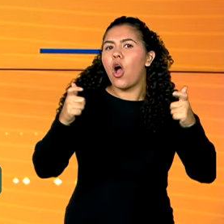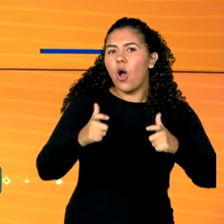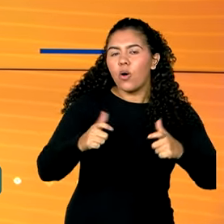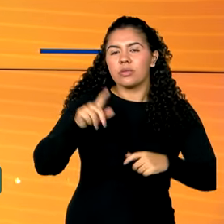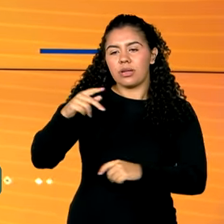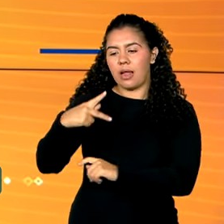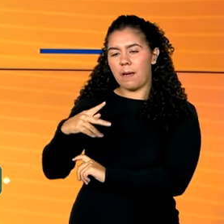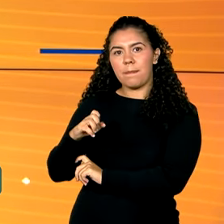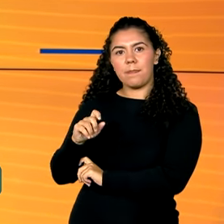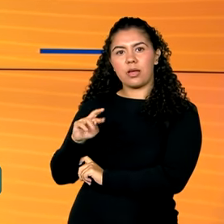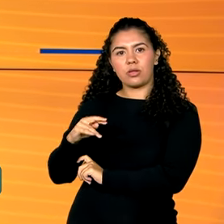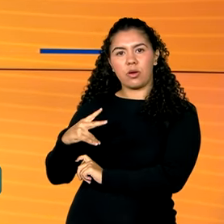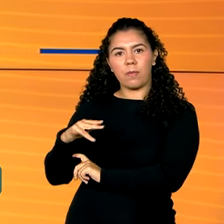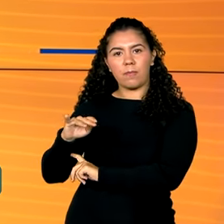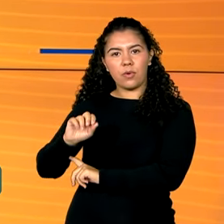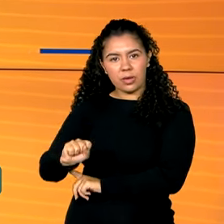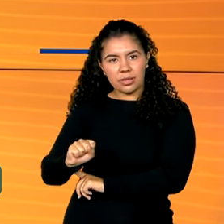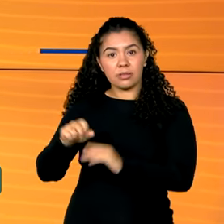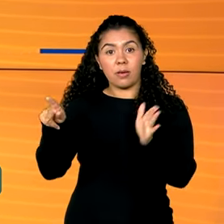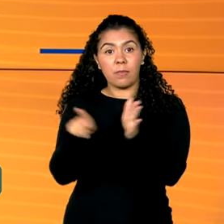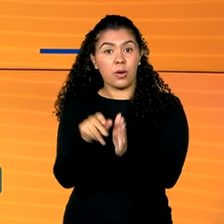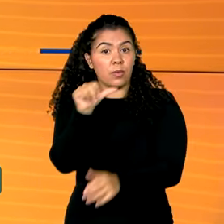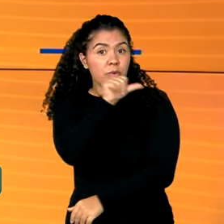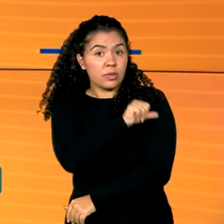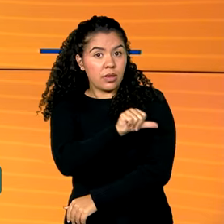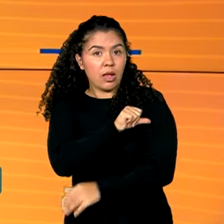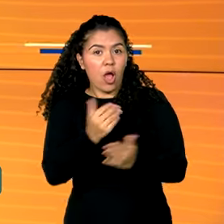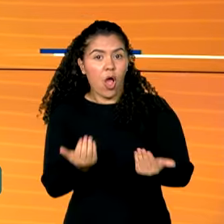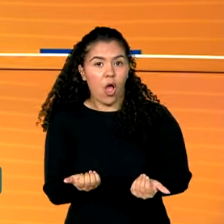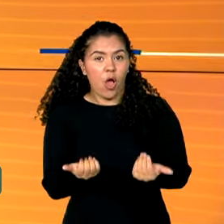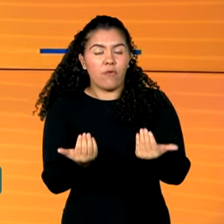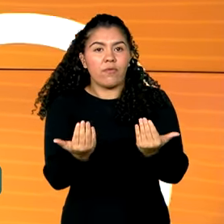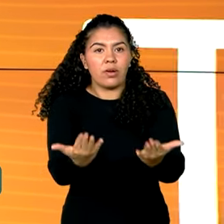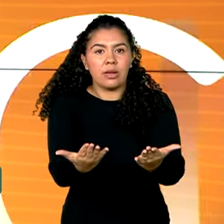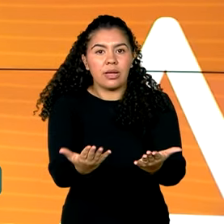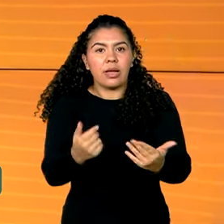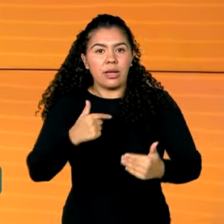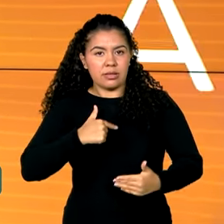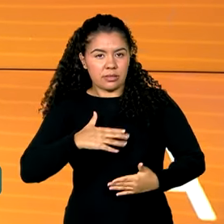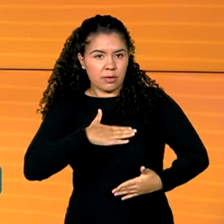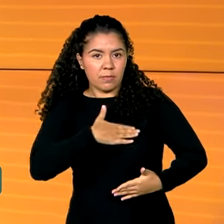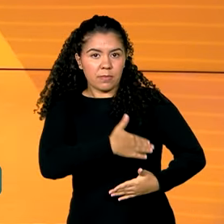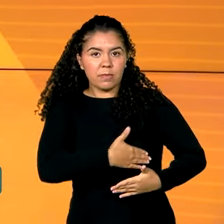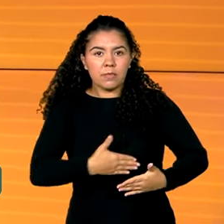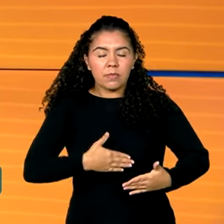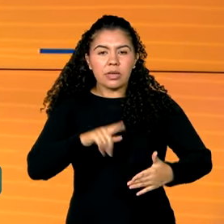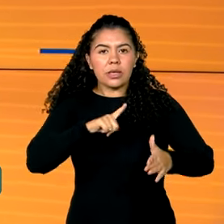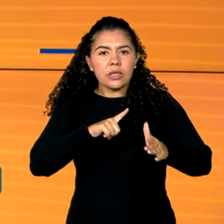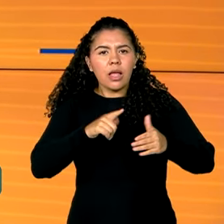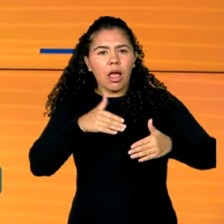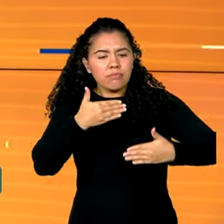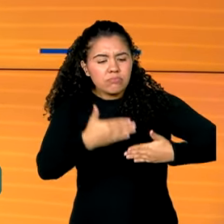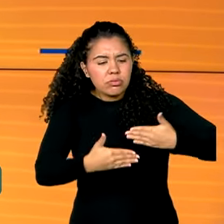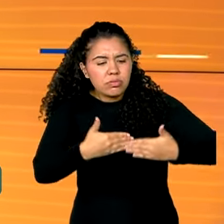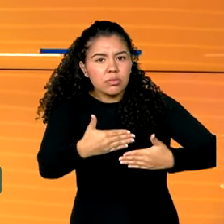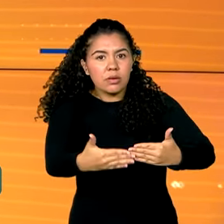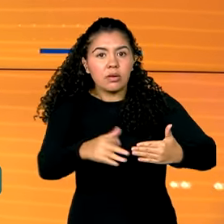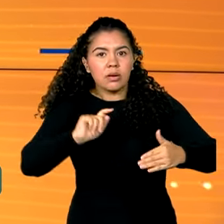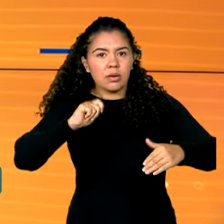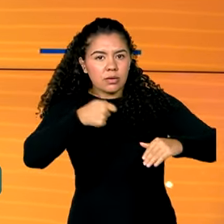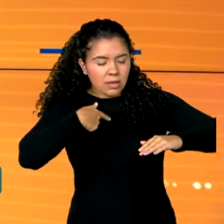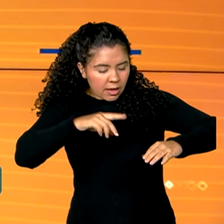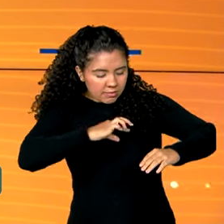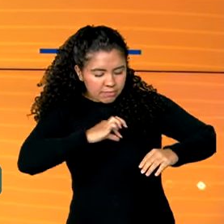hospital público da região serrana do Rio de Janeiro a oferecer a mamotomia guiada. Este procedimento, que é uma biópsia